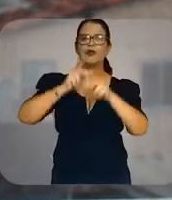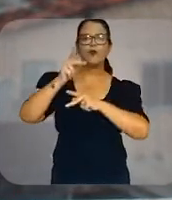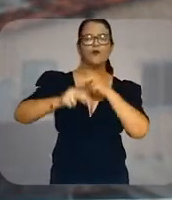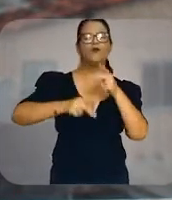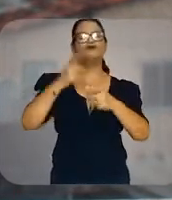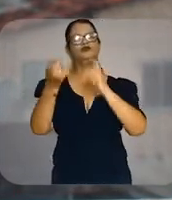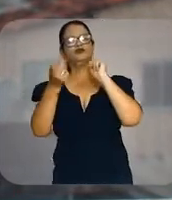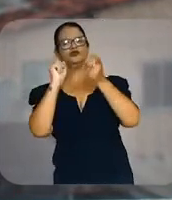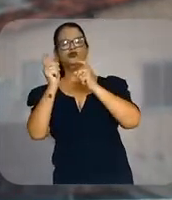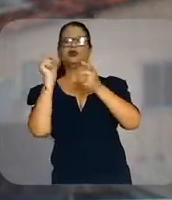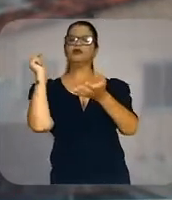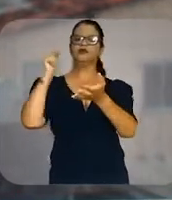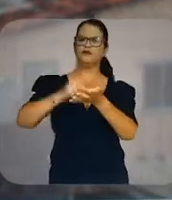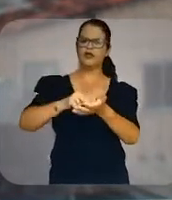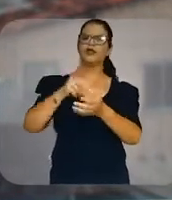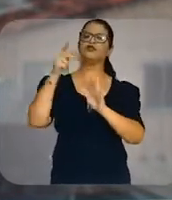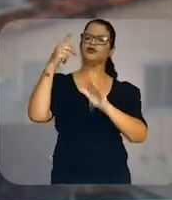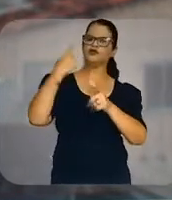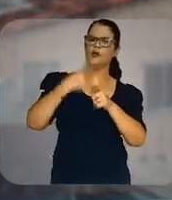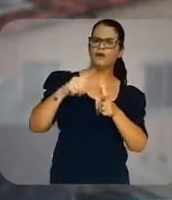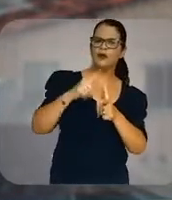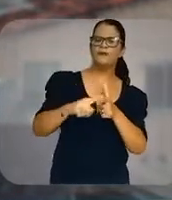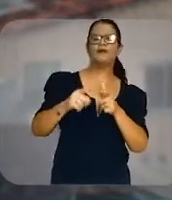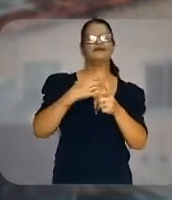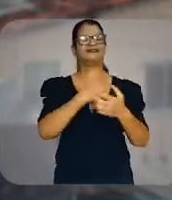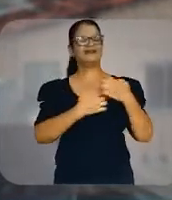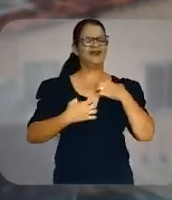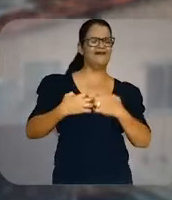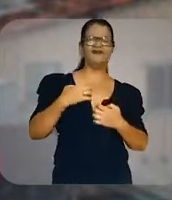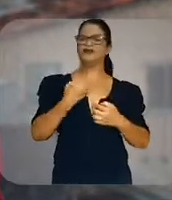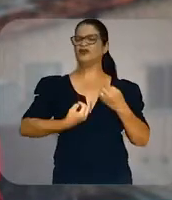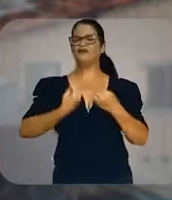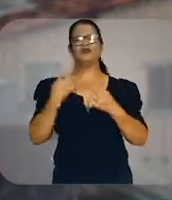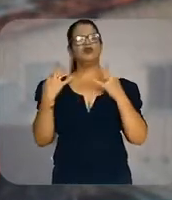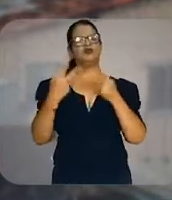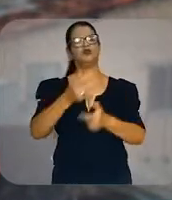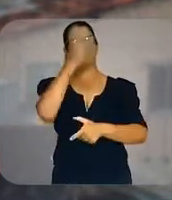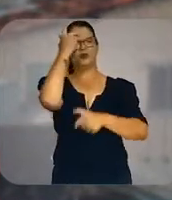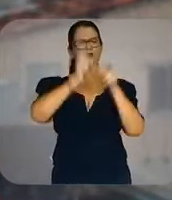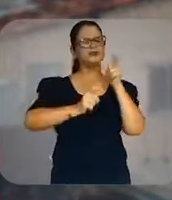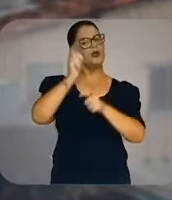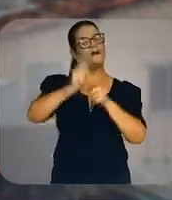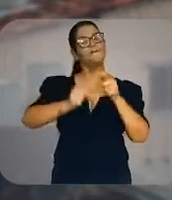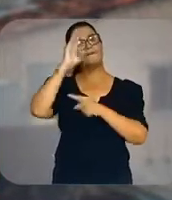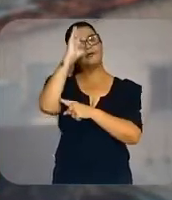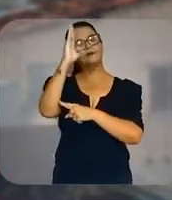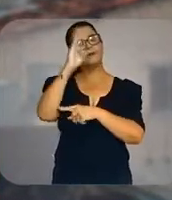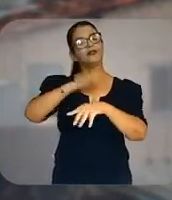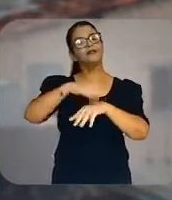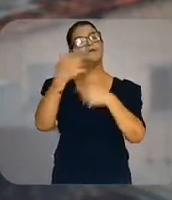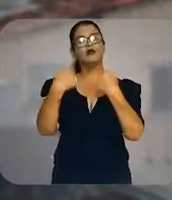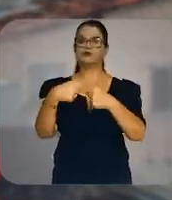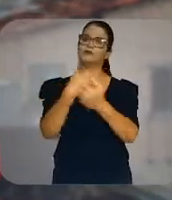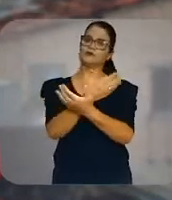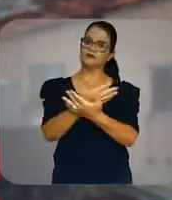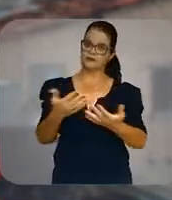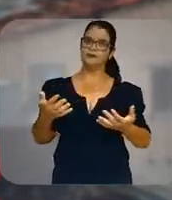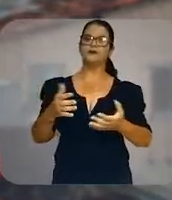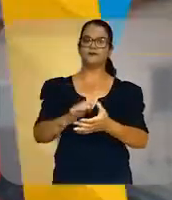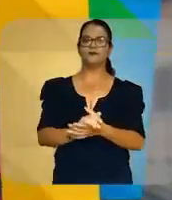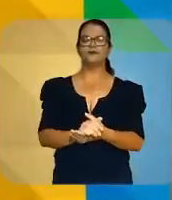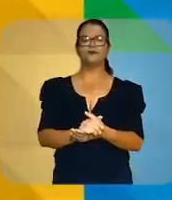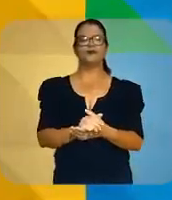povo, discutindo os verdadeiros problemas que afligem a vida de todas as pessoas, principalmente quem mais precisa.